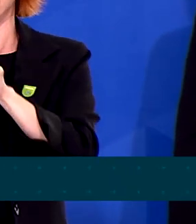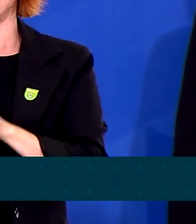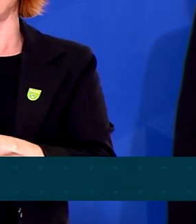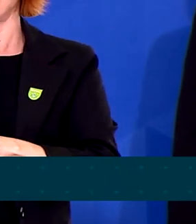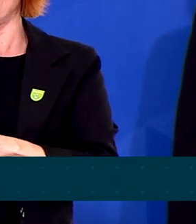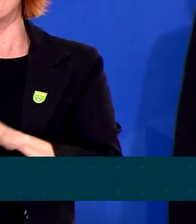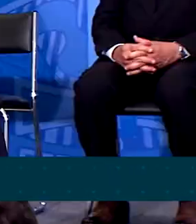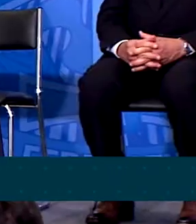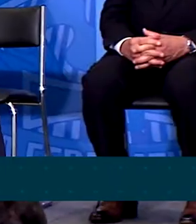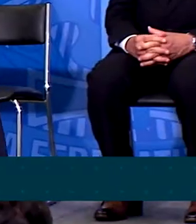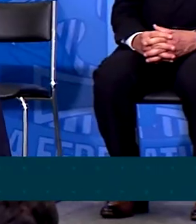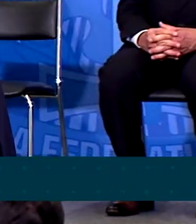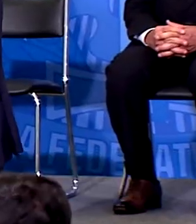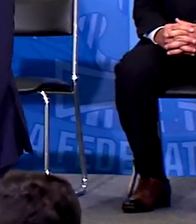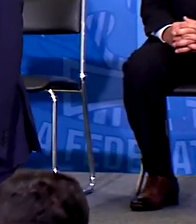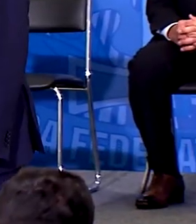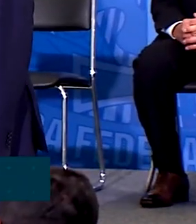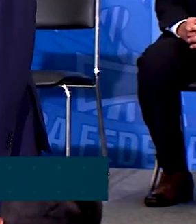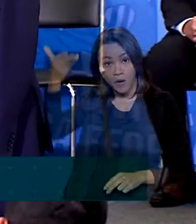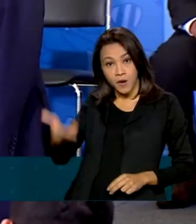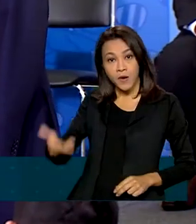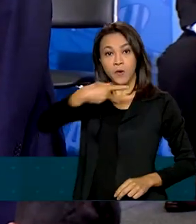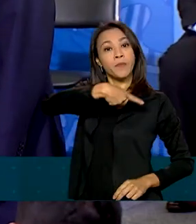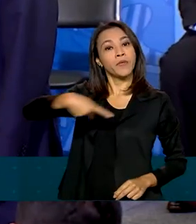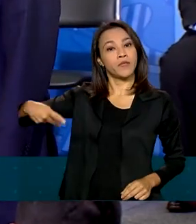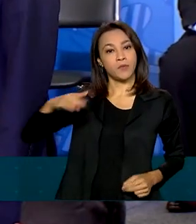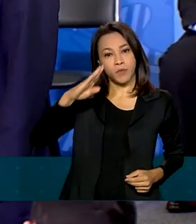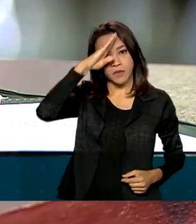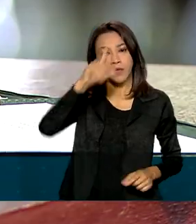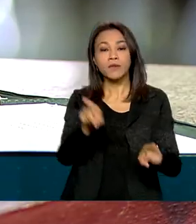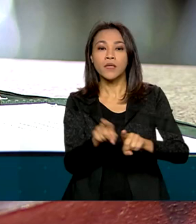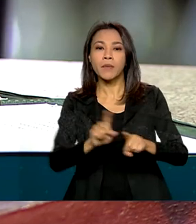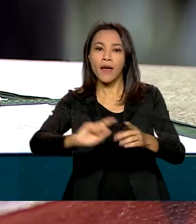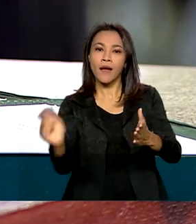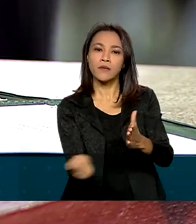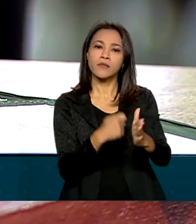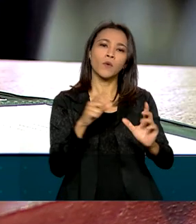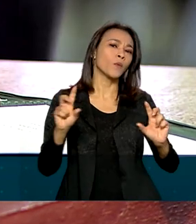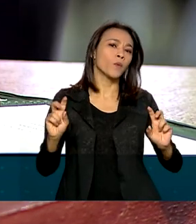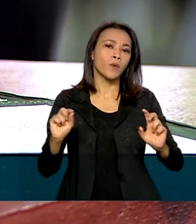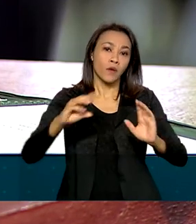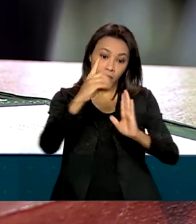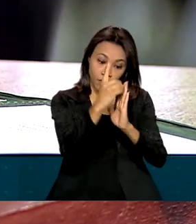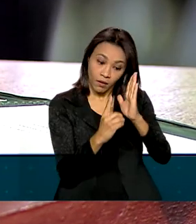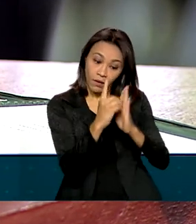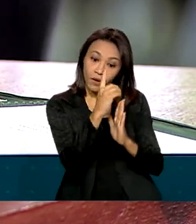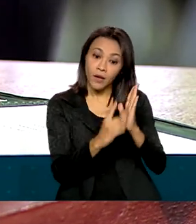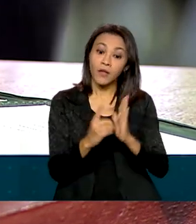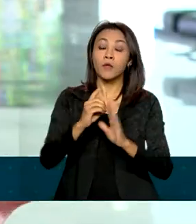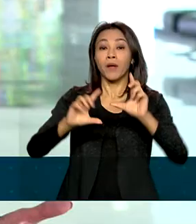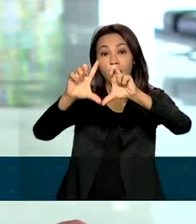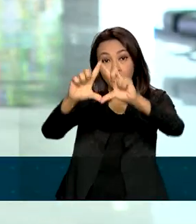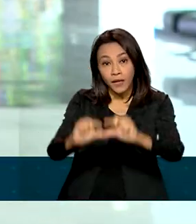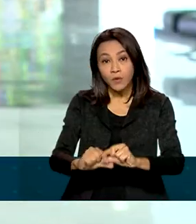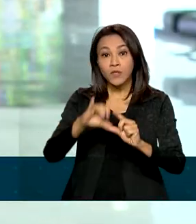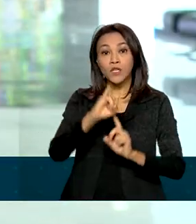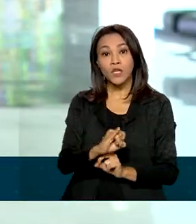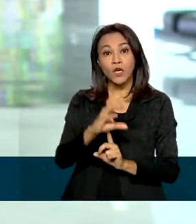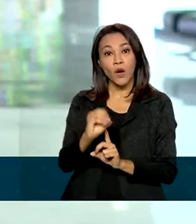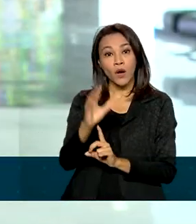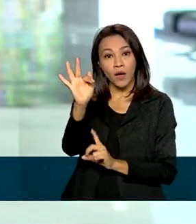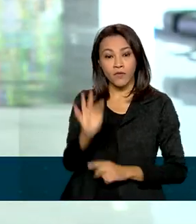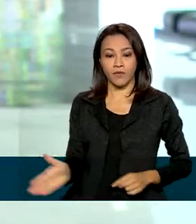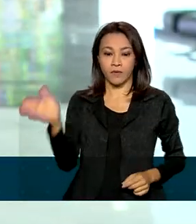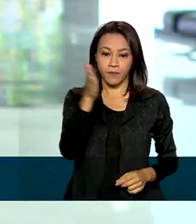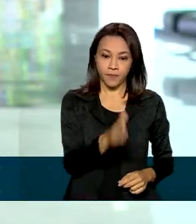para o investimento. O presidente Jair Bolsonaro também assinou um decreto para reduzir o IOF sobre o câmbio. O decreto vai